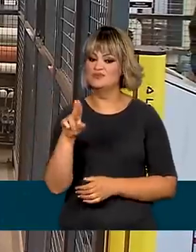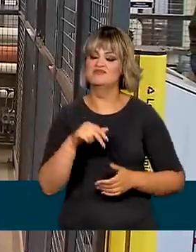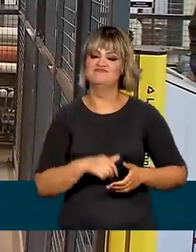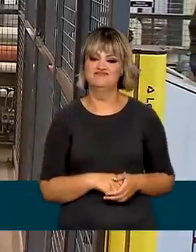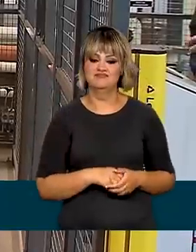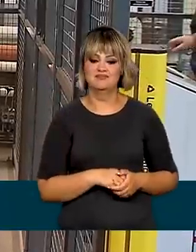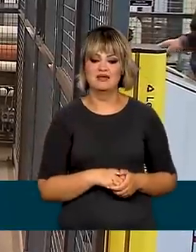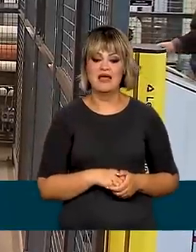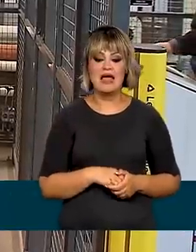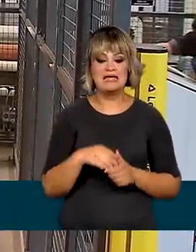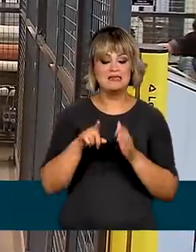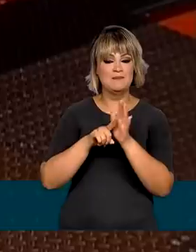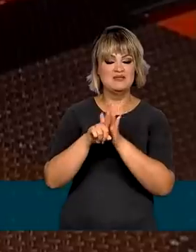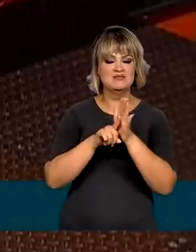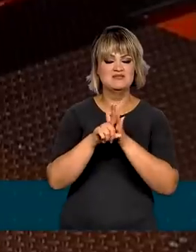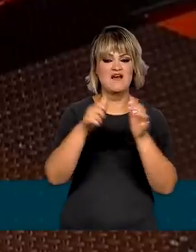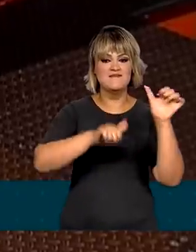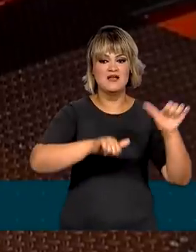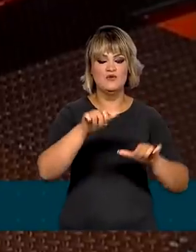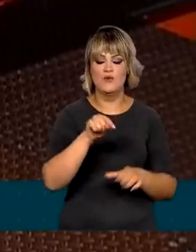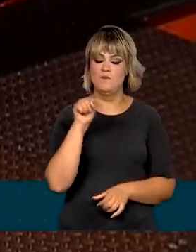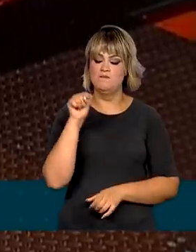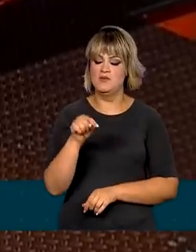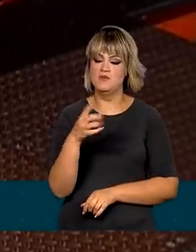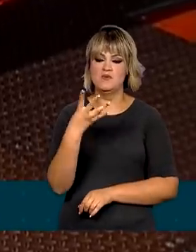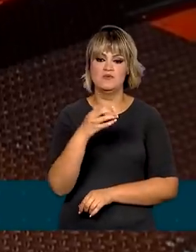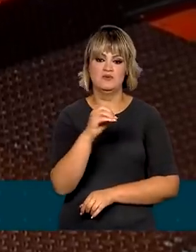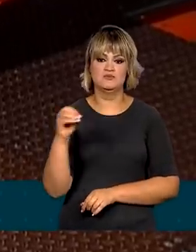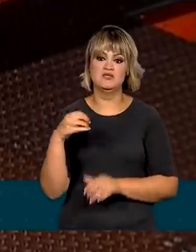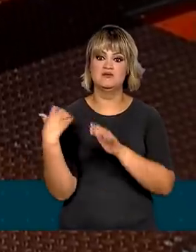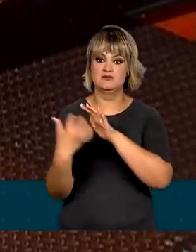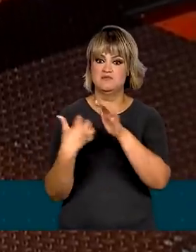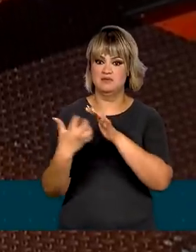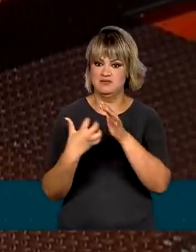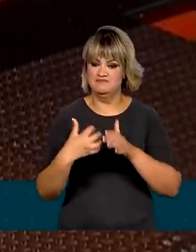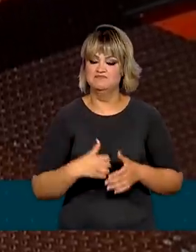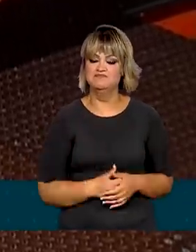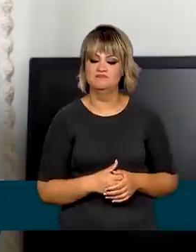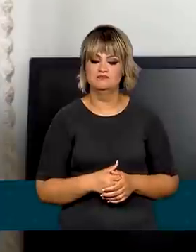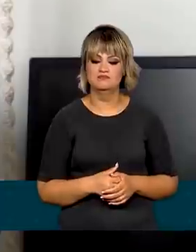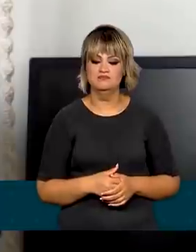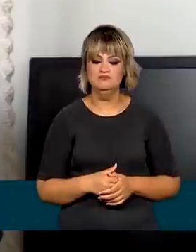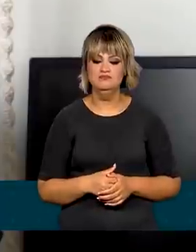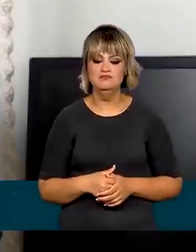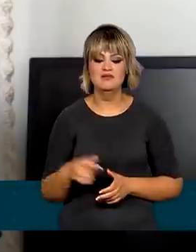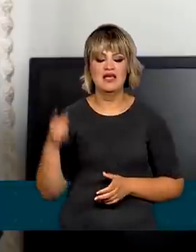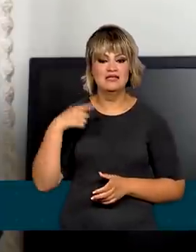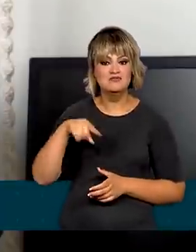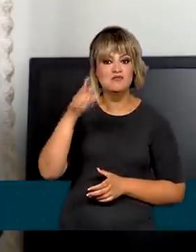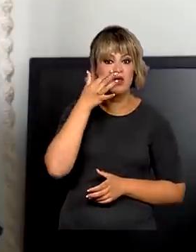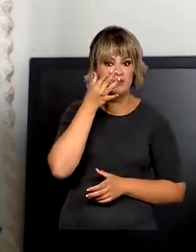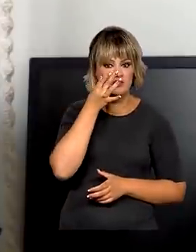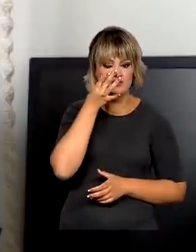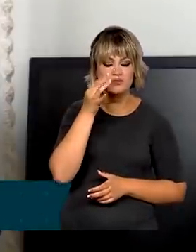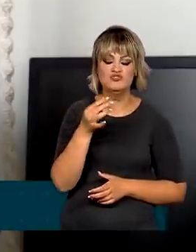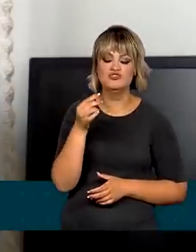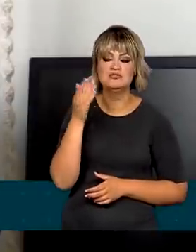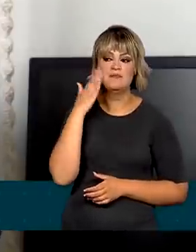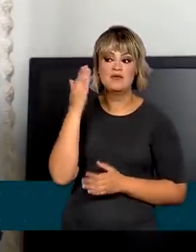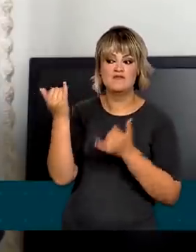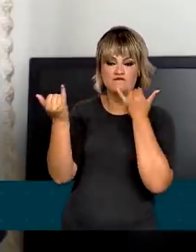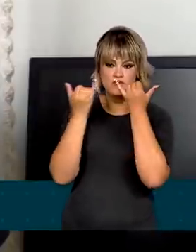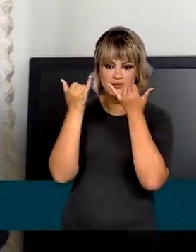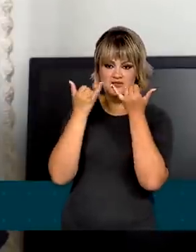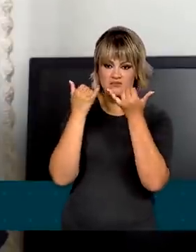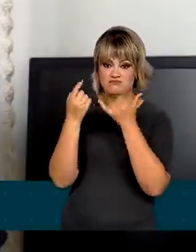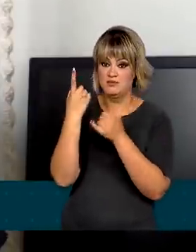Participaram da pesquisa mais de 1.400 empresas industriais. Ela vai a campo coletar informações